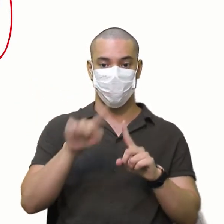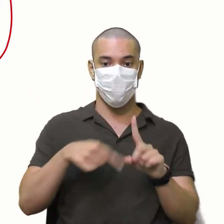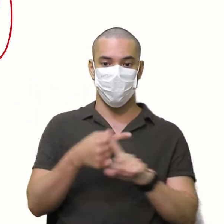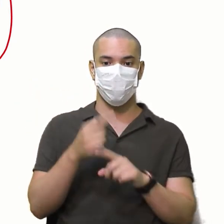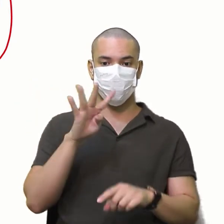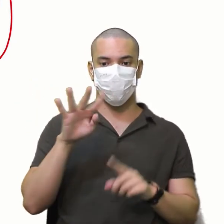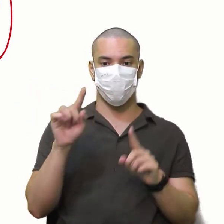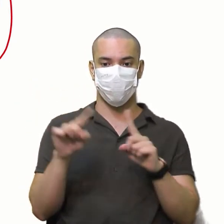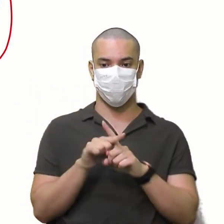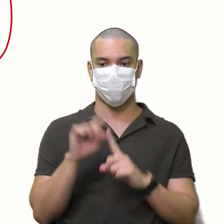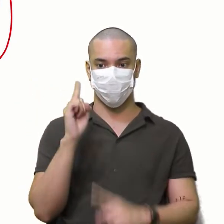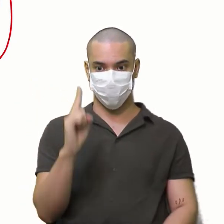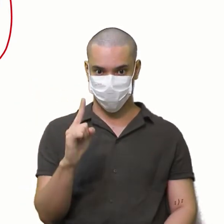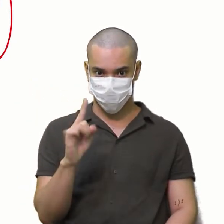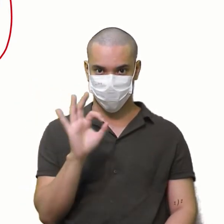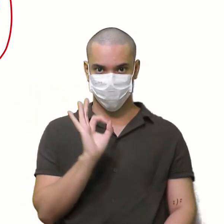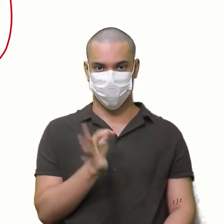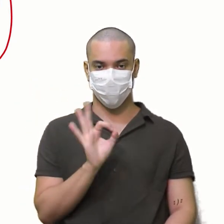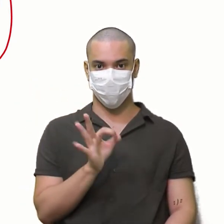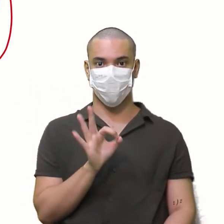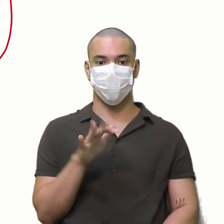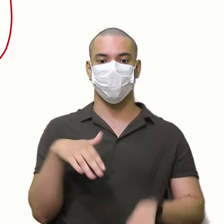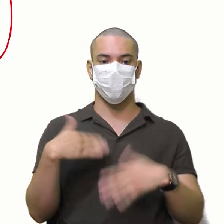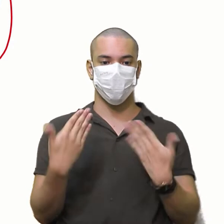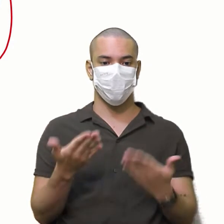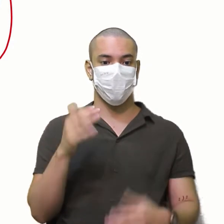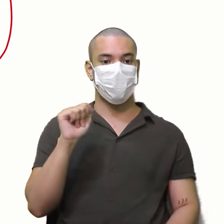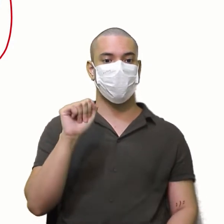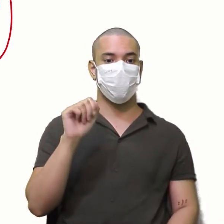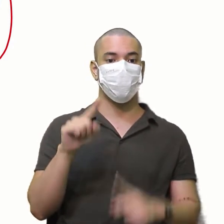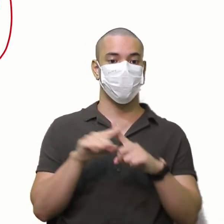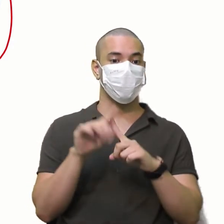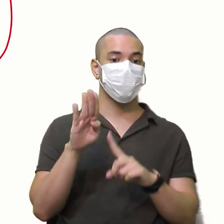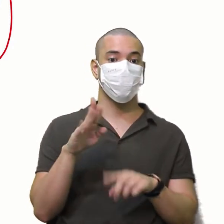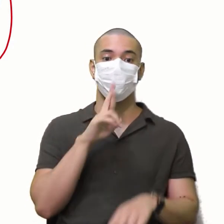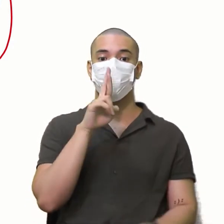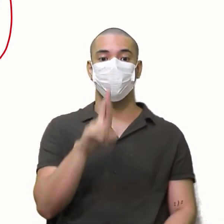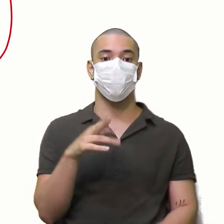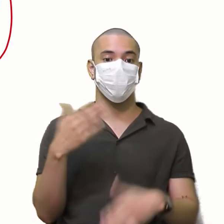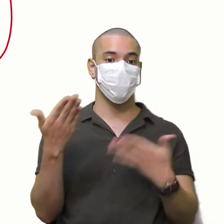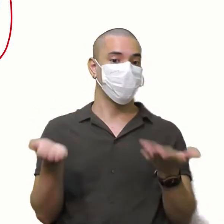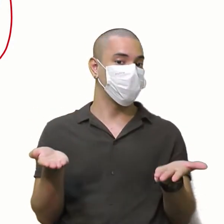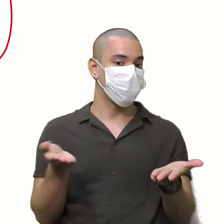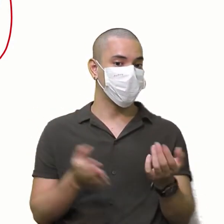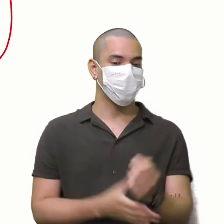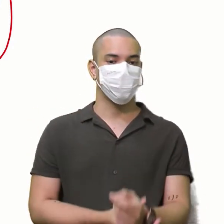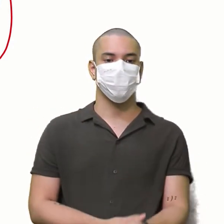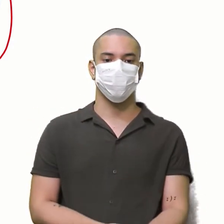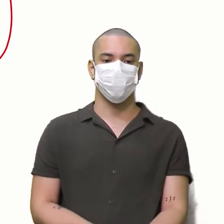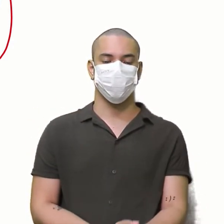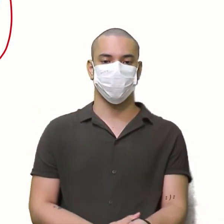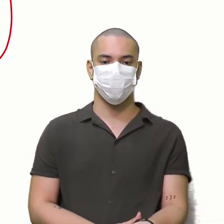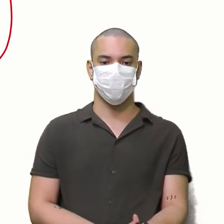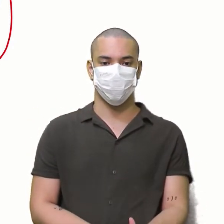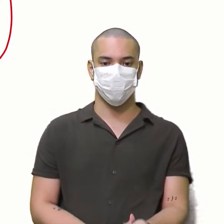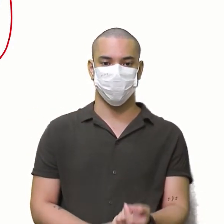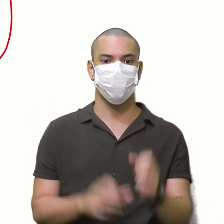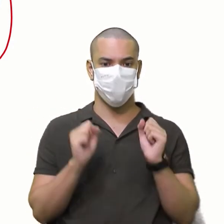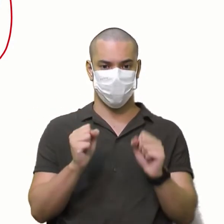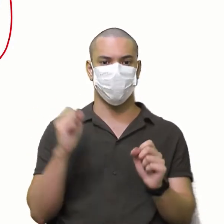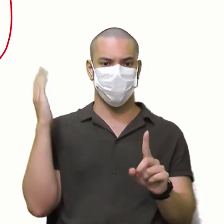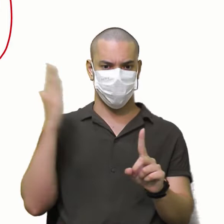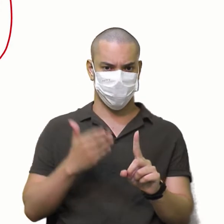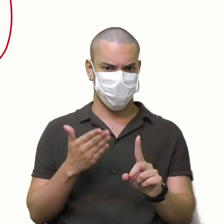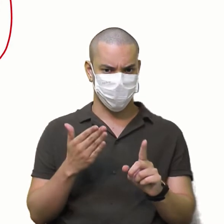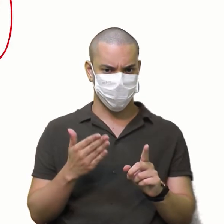4 vezes 1 Beleza? A vezes B Vamos ao resultado? Vamos lá? Vamos lá Podemos já ir fazendo direto, né?